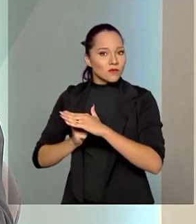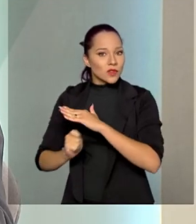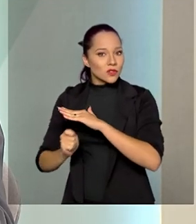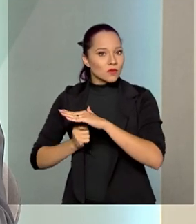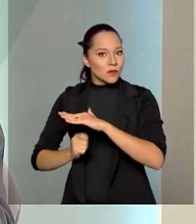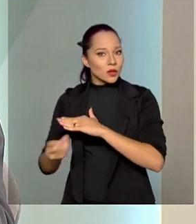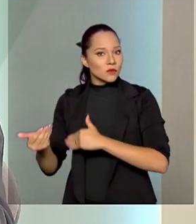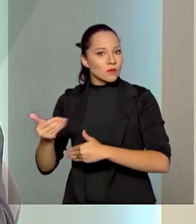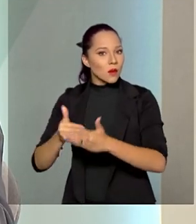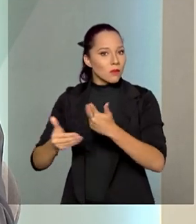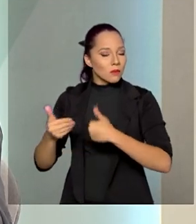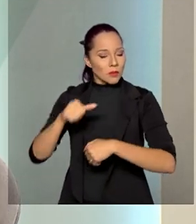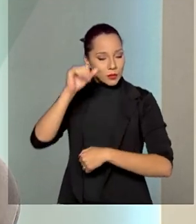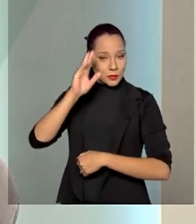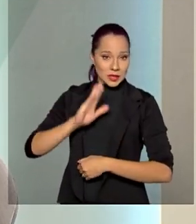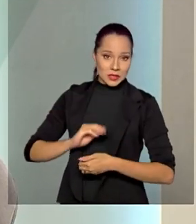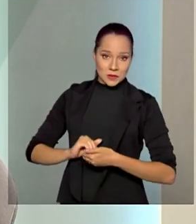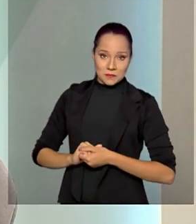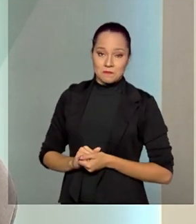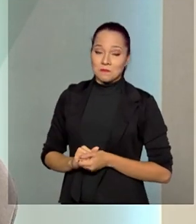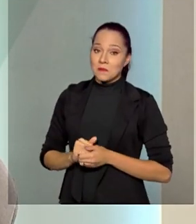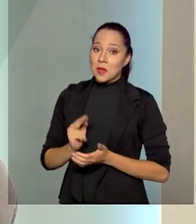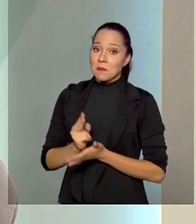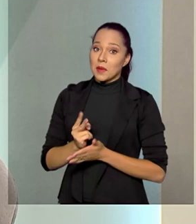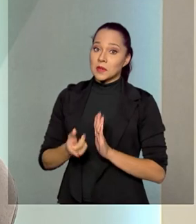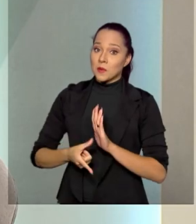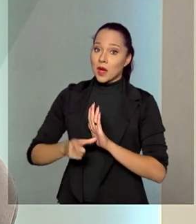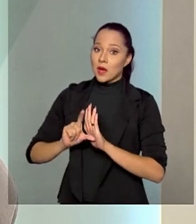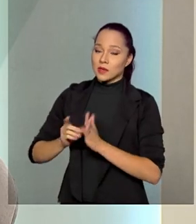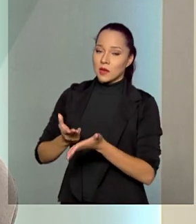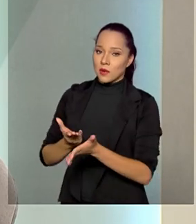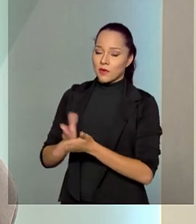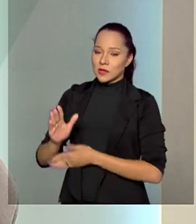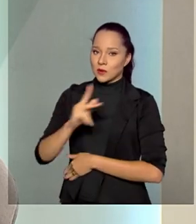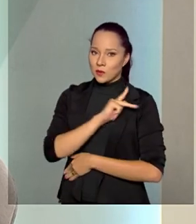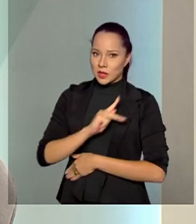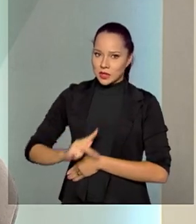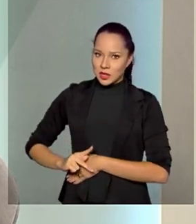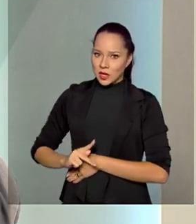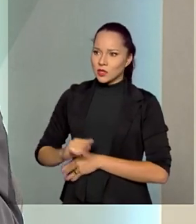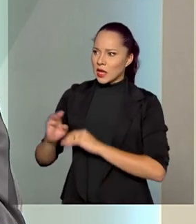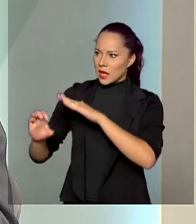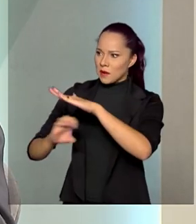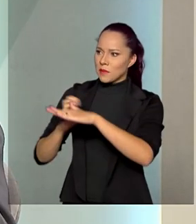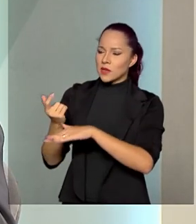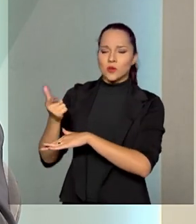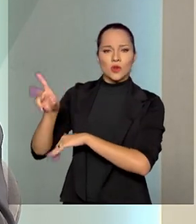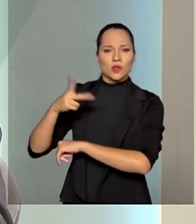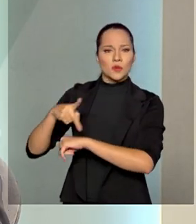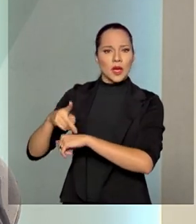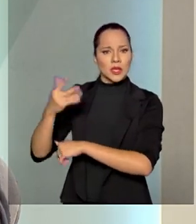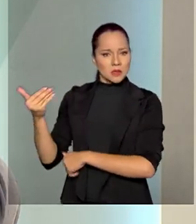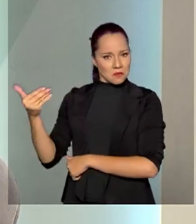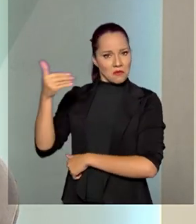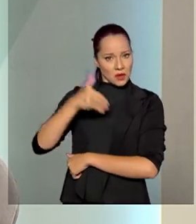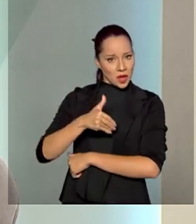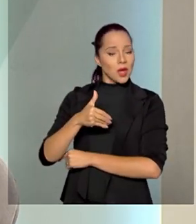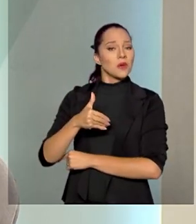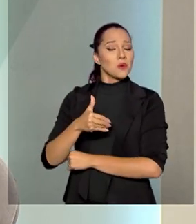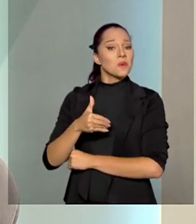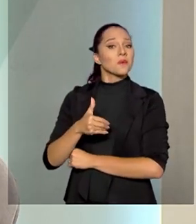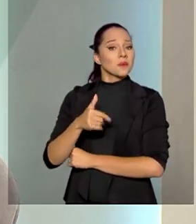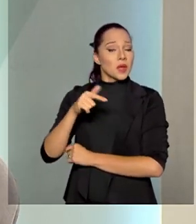vir para o Brasil. Mesmo antes da sanção do presidente, eu recebi empresas estrangeiras que já